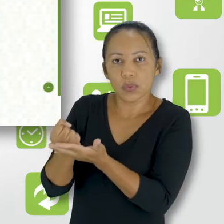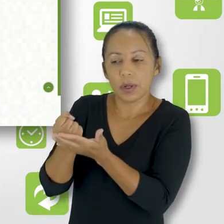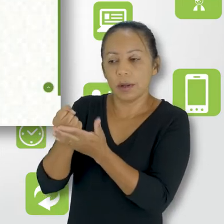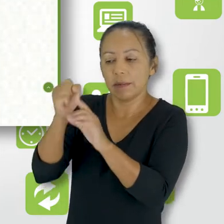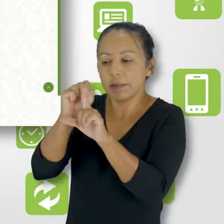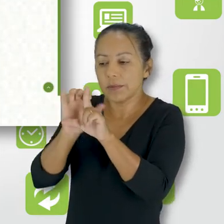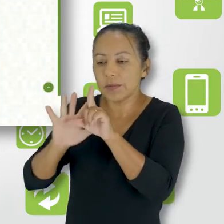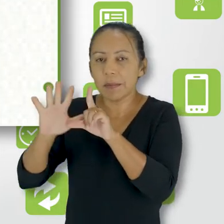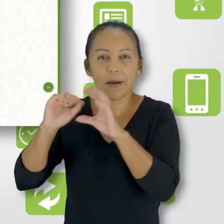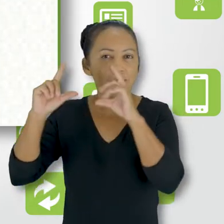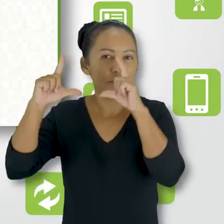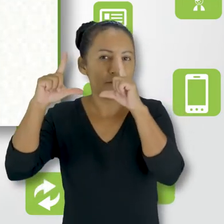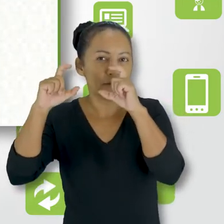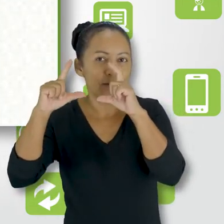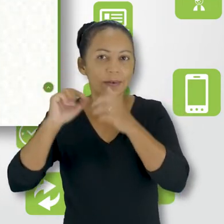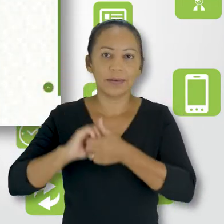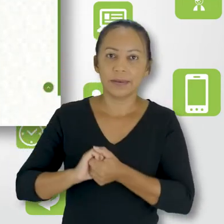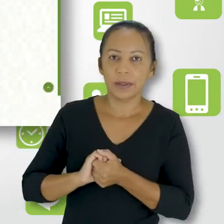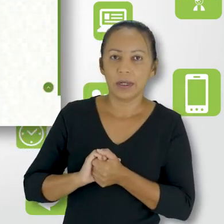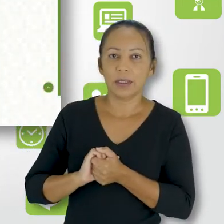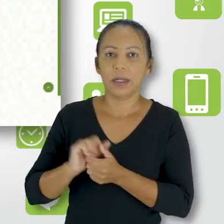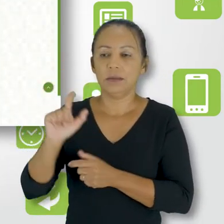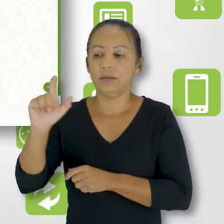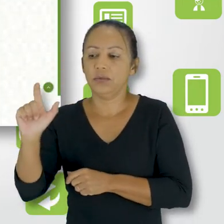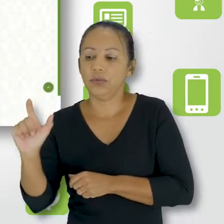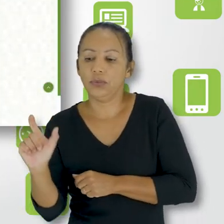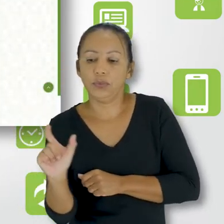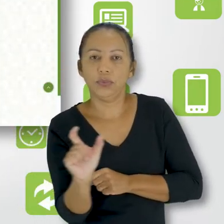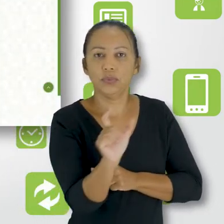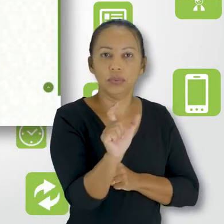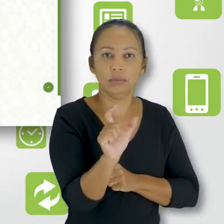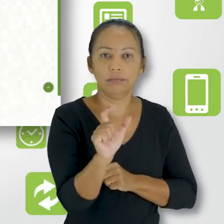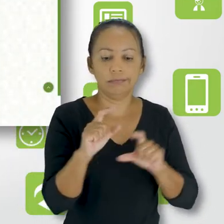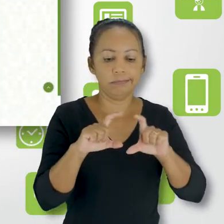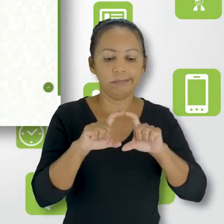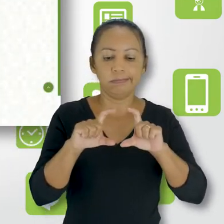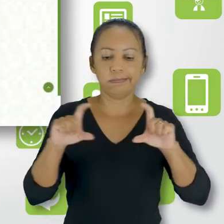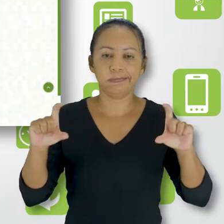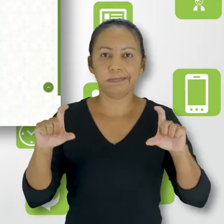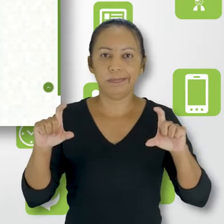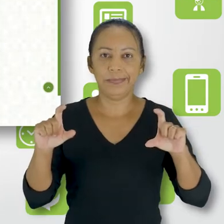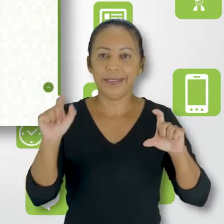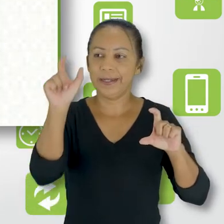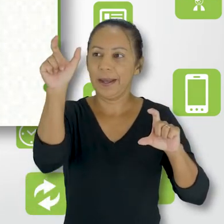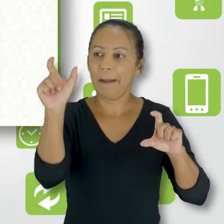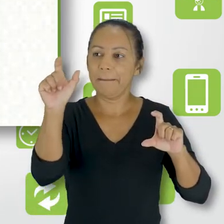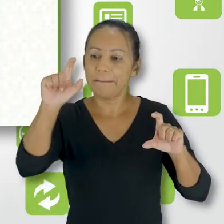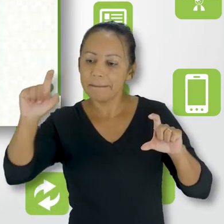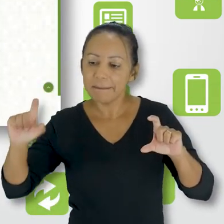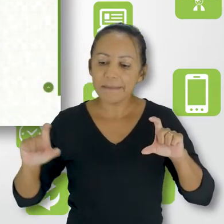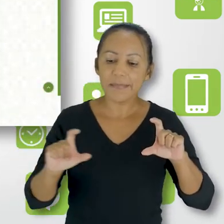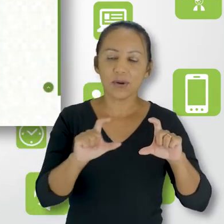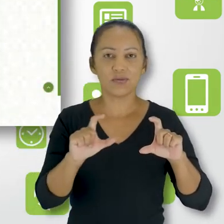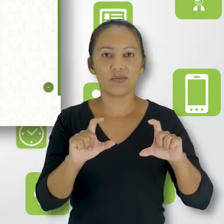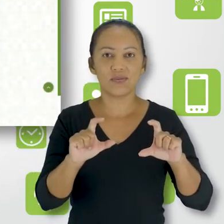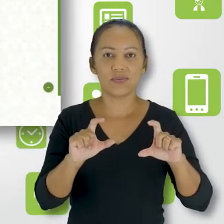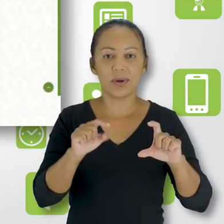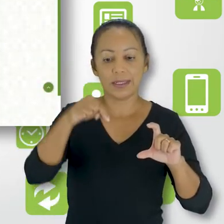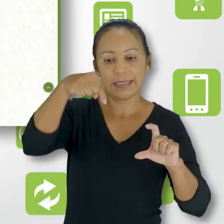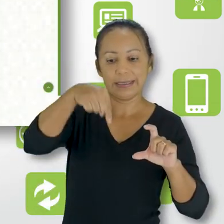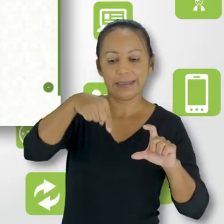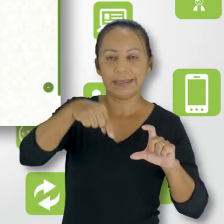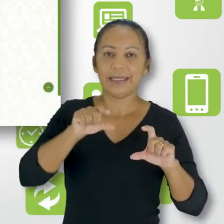aqui de uma imagem para você, tá certo? É só você arrastar a imagem para essa caixa aqui, tá certo? Você